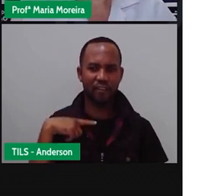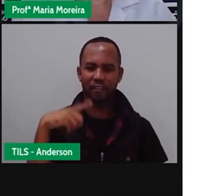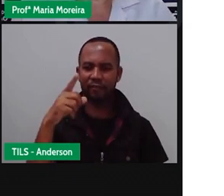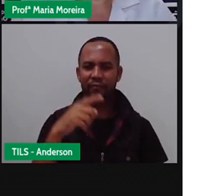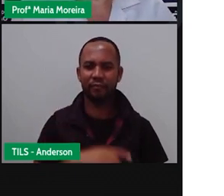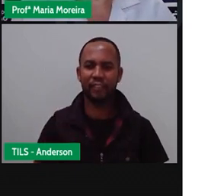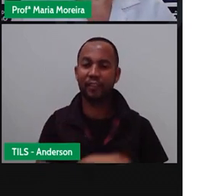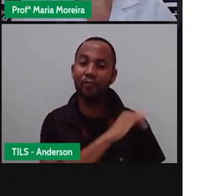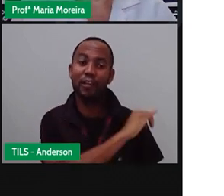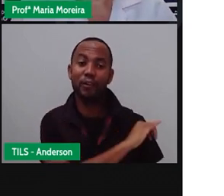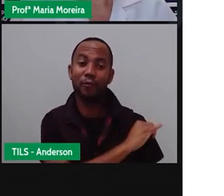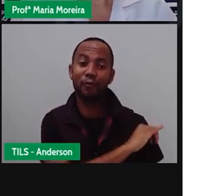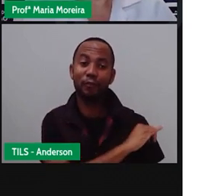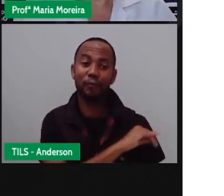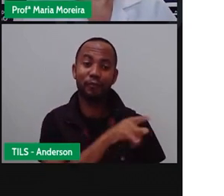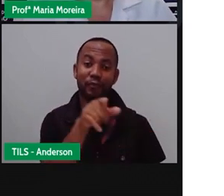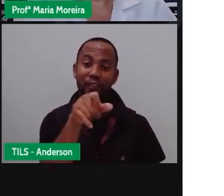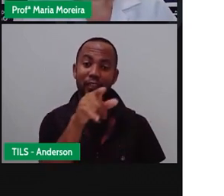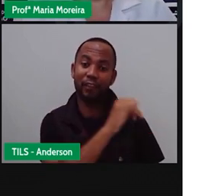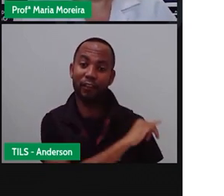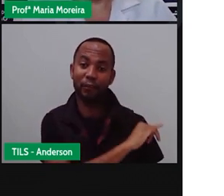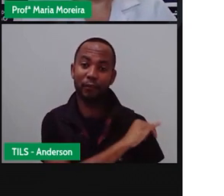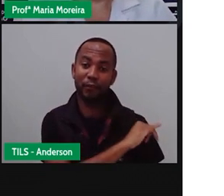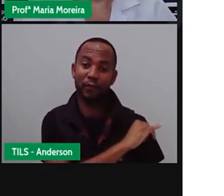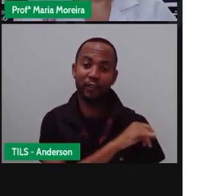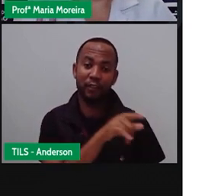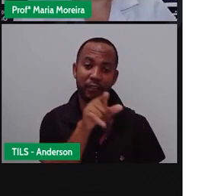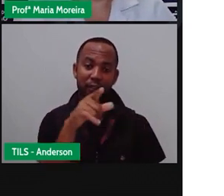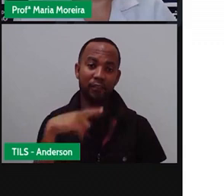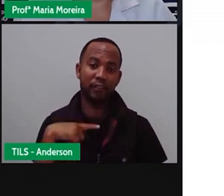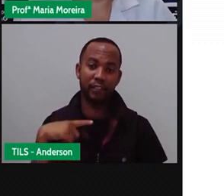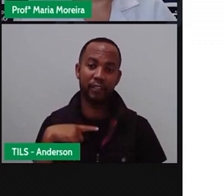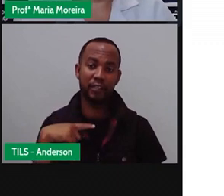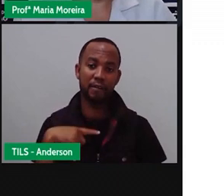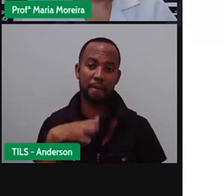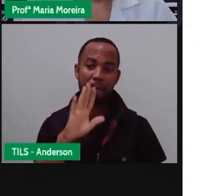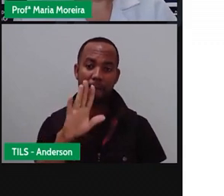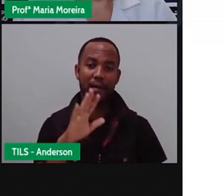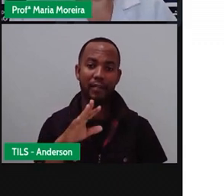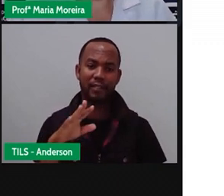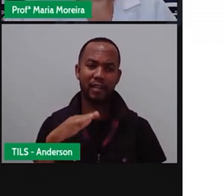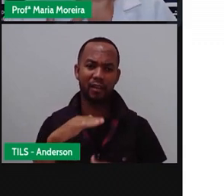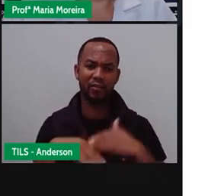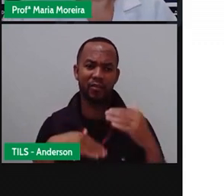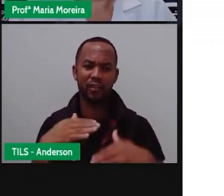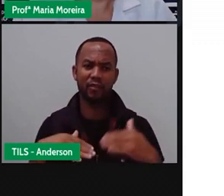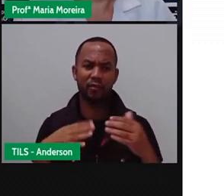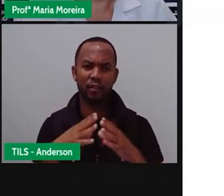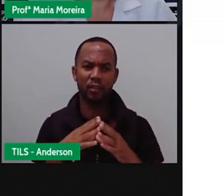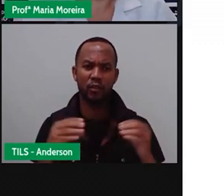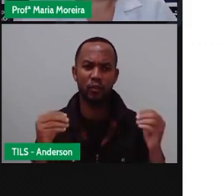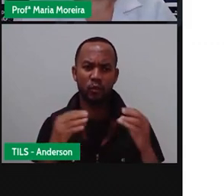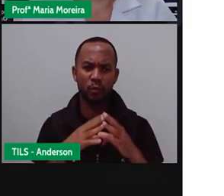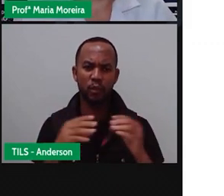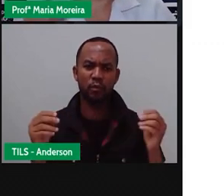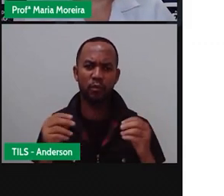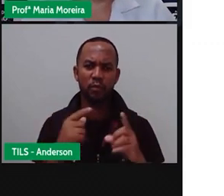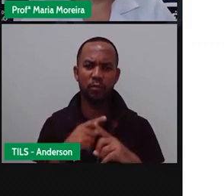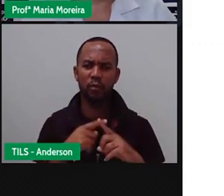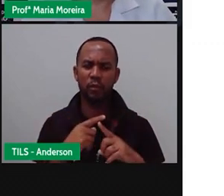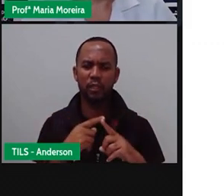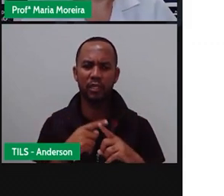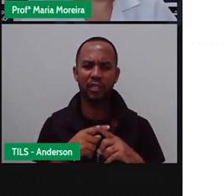chão pra caramba, né? Bom, e essas Largatixas, elas sumiram por quê? Porque começaram-se as construções,